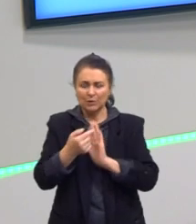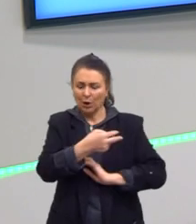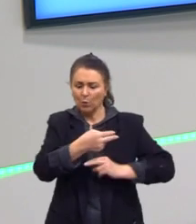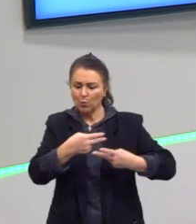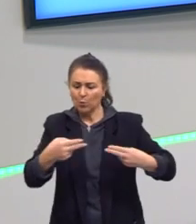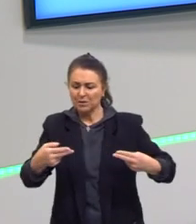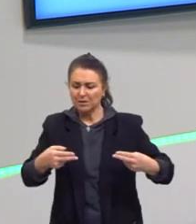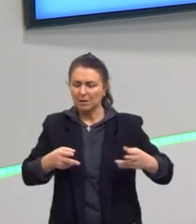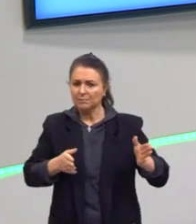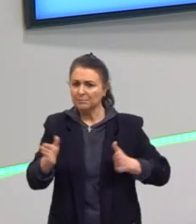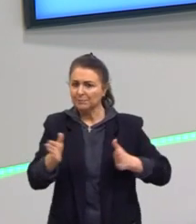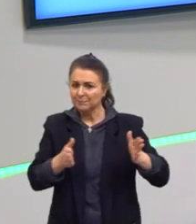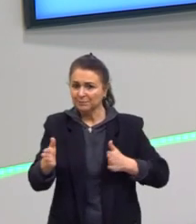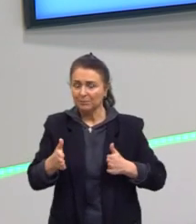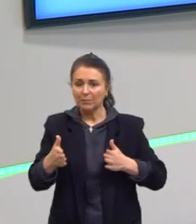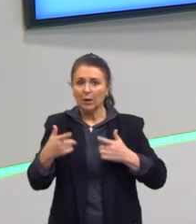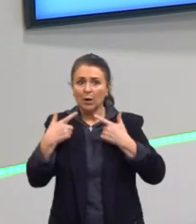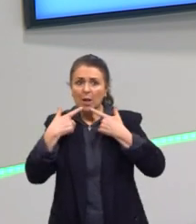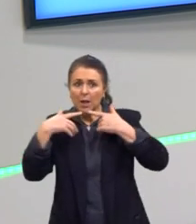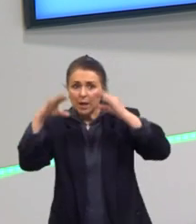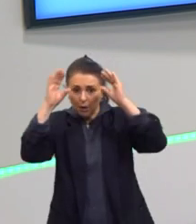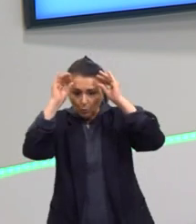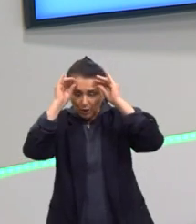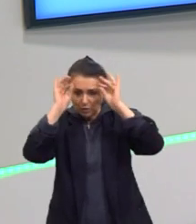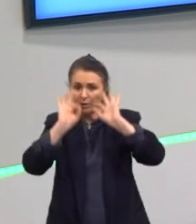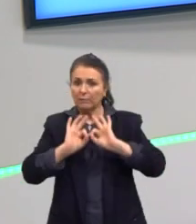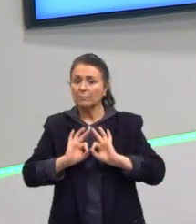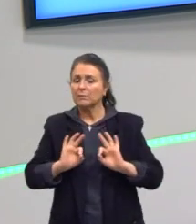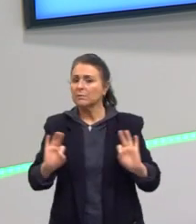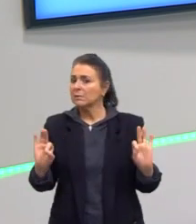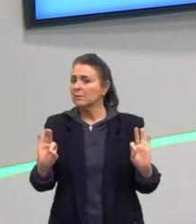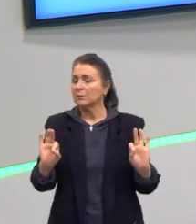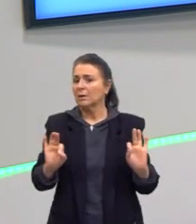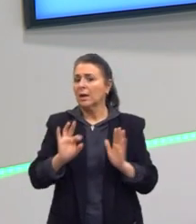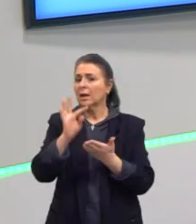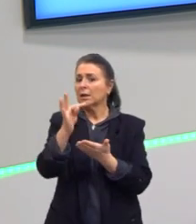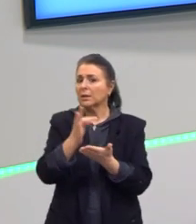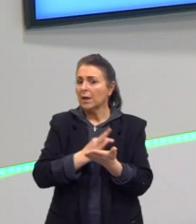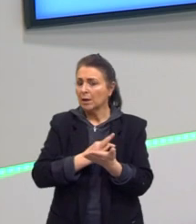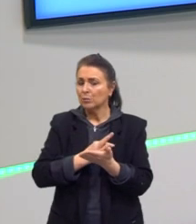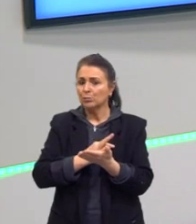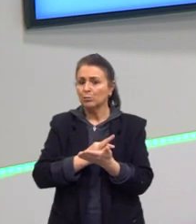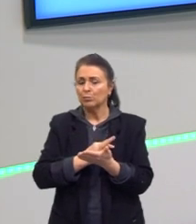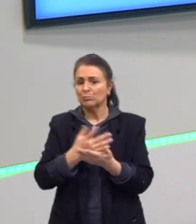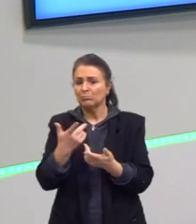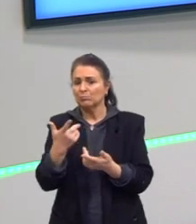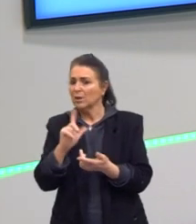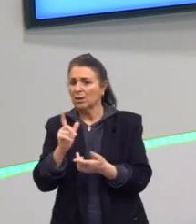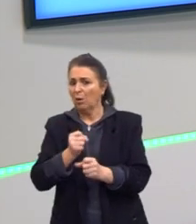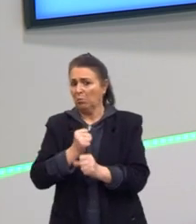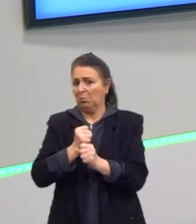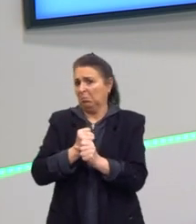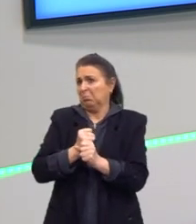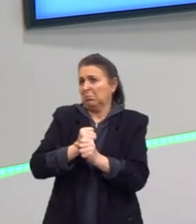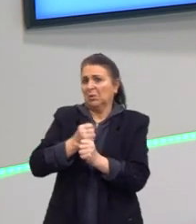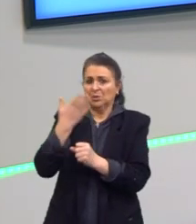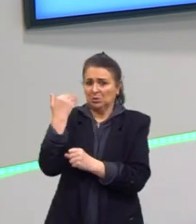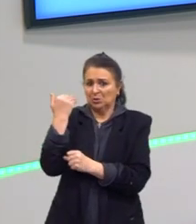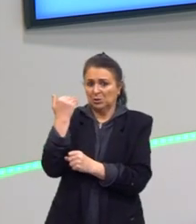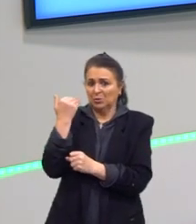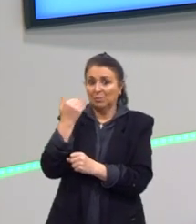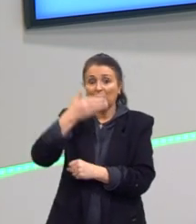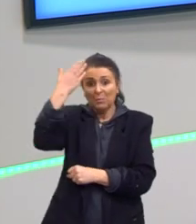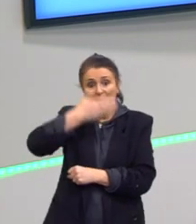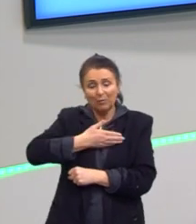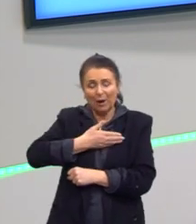que a linguagem não é muito difícil. Não são textos muito antigos. São coisas bem recentes para provar para vocês